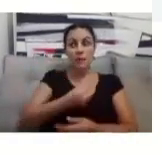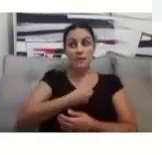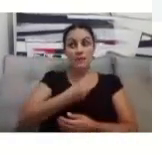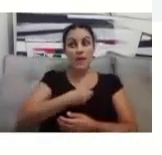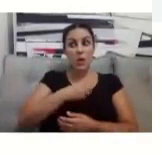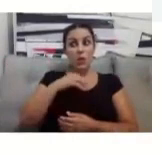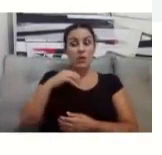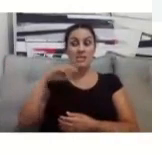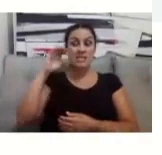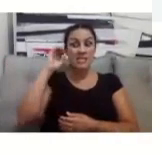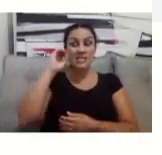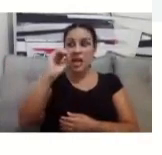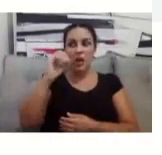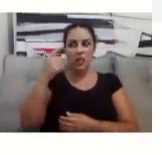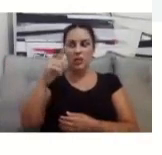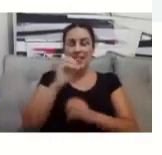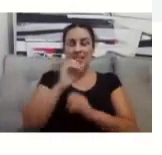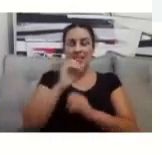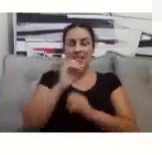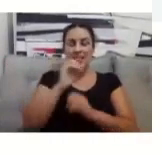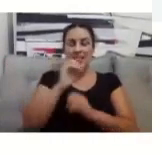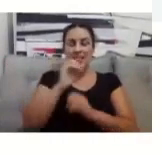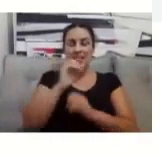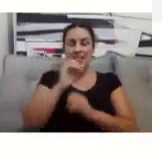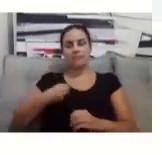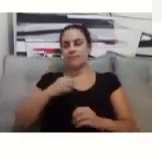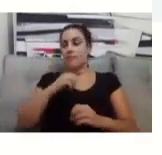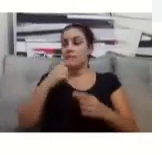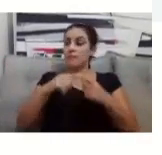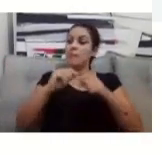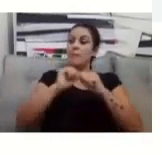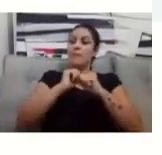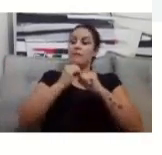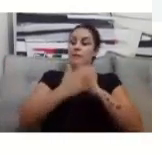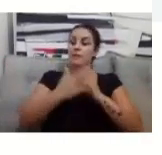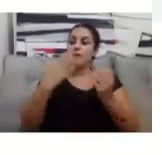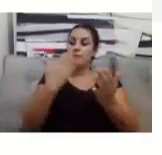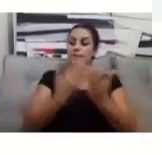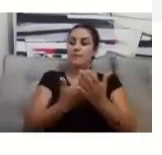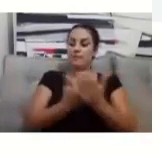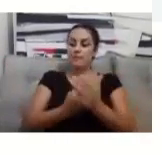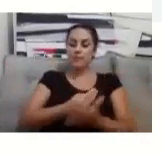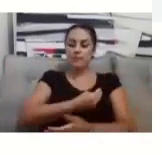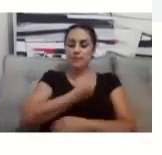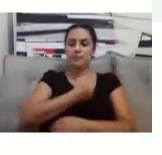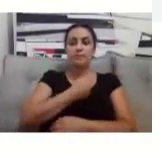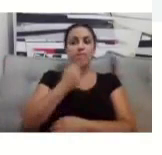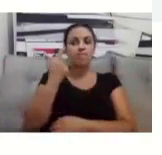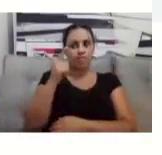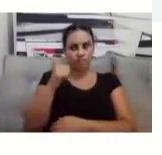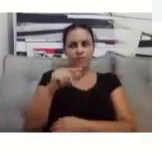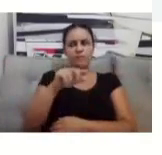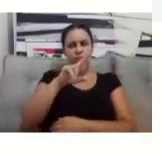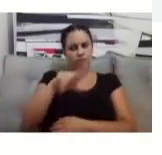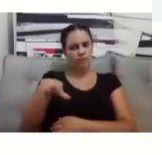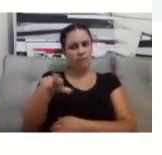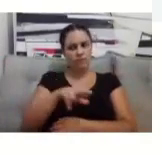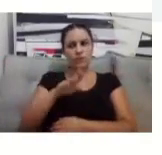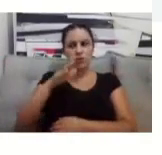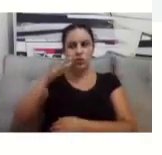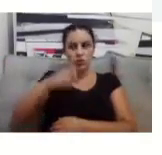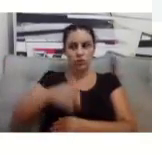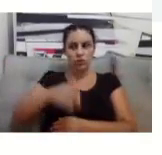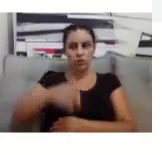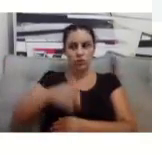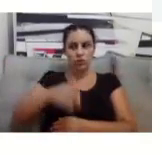né, nós estamos vivendo essa situação de pandemia, as aulas presenciais estão suspensas, tá? como eu disse